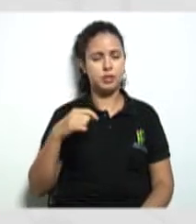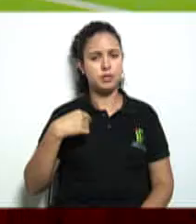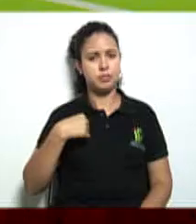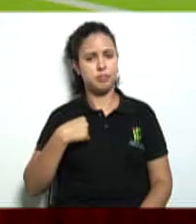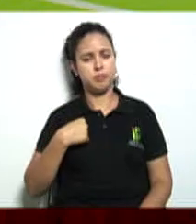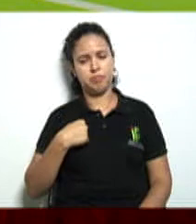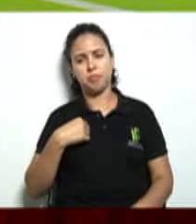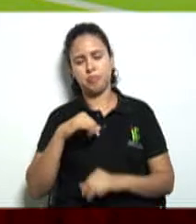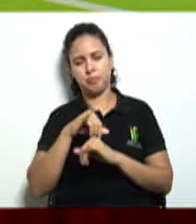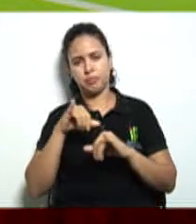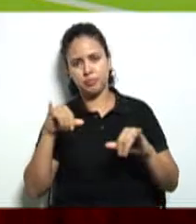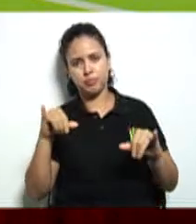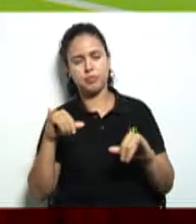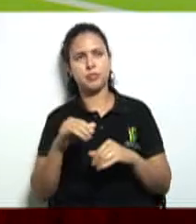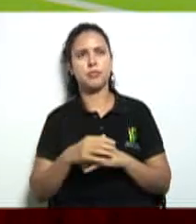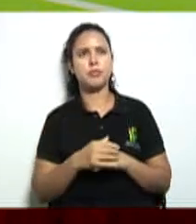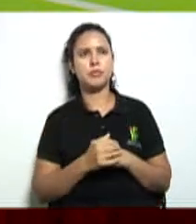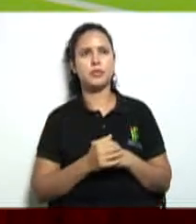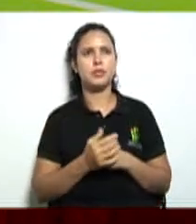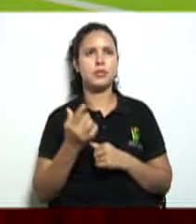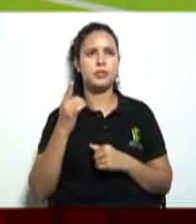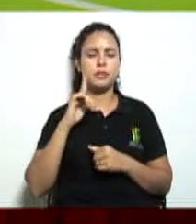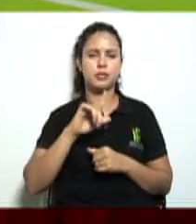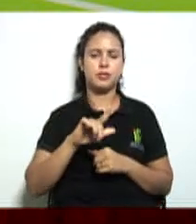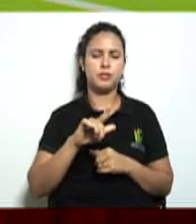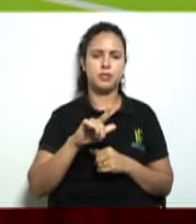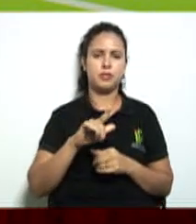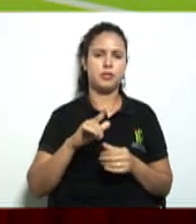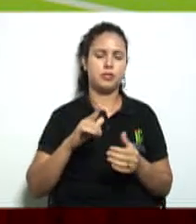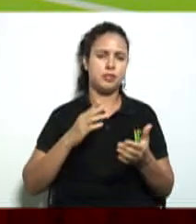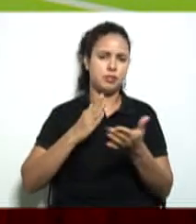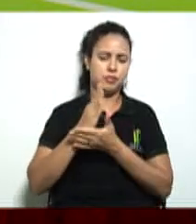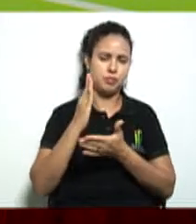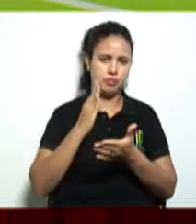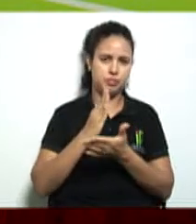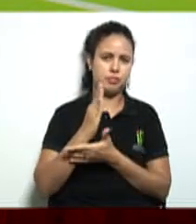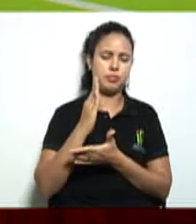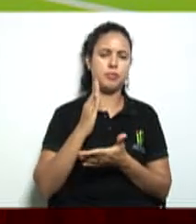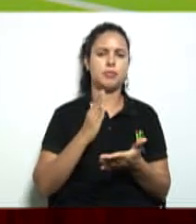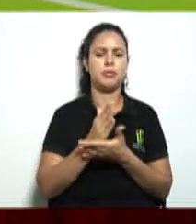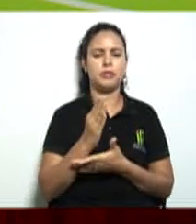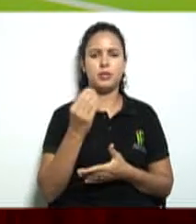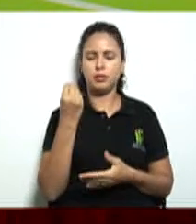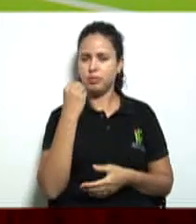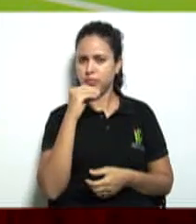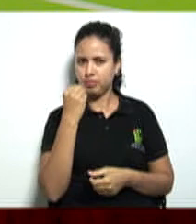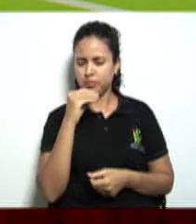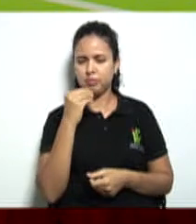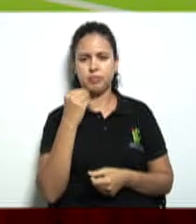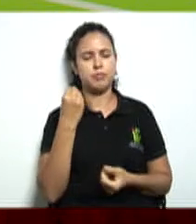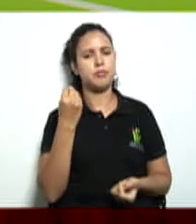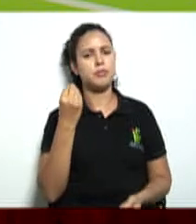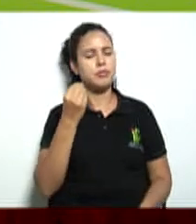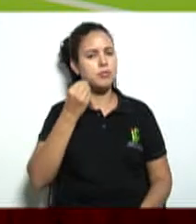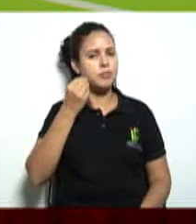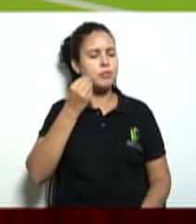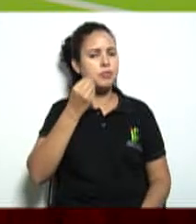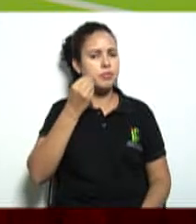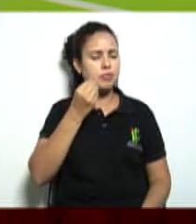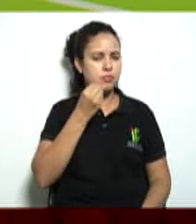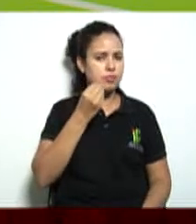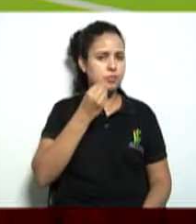conseguiram acertar todas as questões eu estou muito feliz que vocês estão aproveitando essa oportunidade de fazer esse curso de